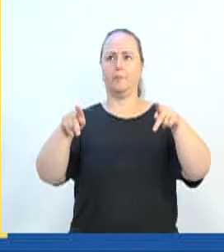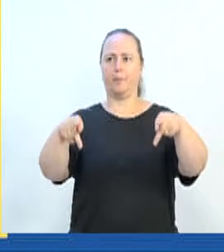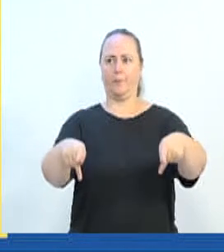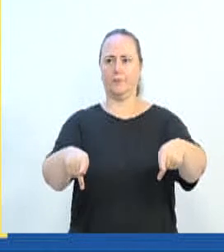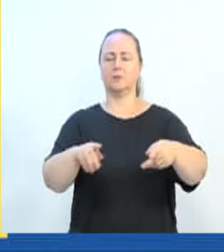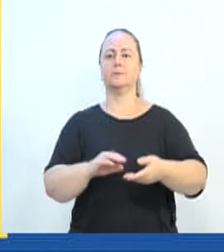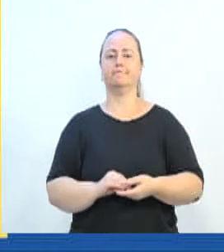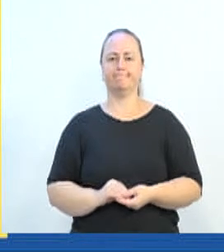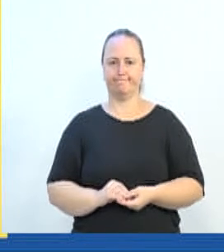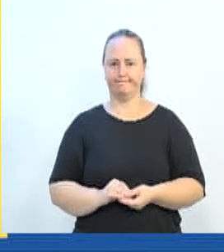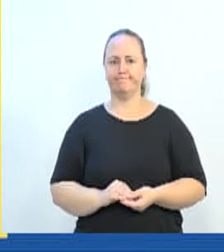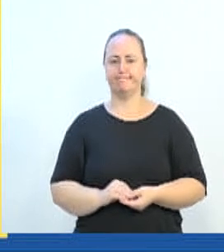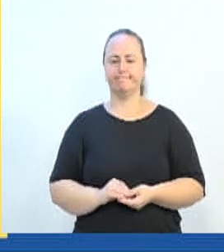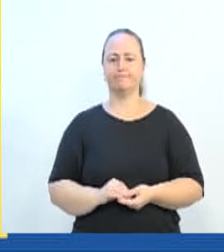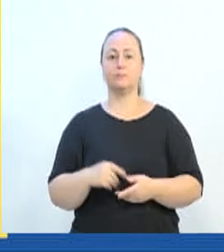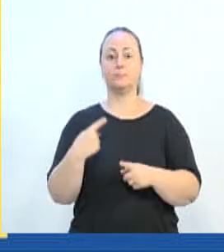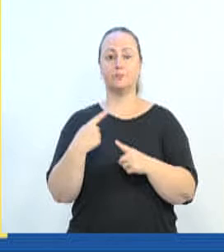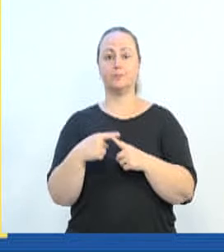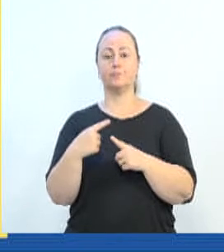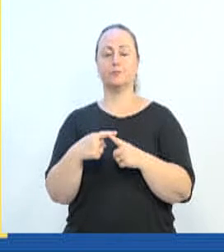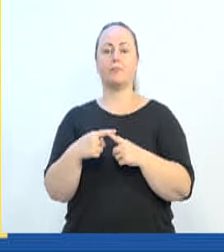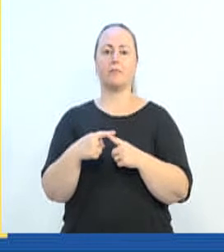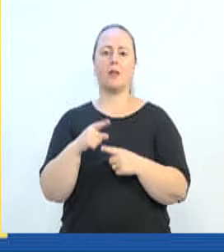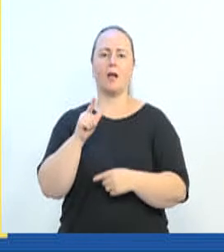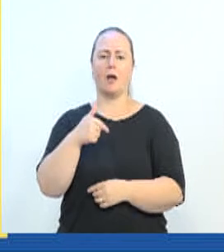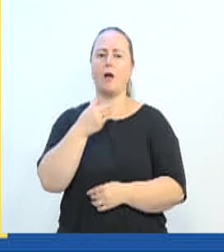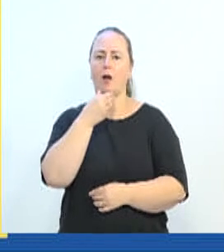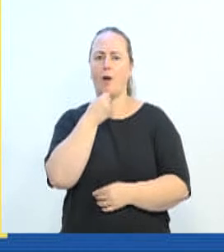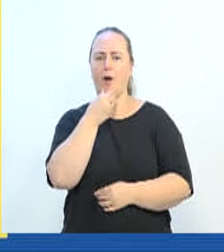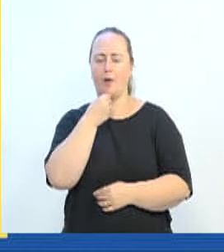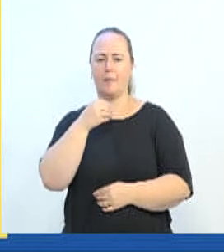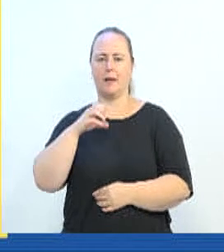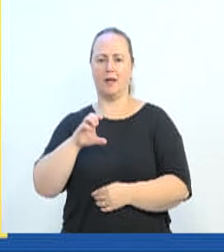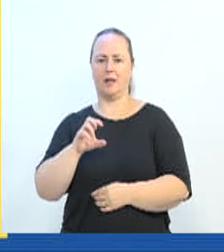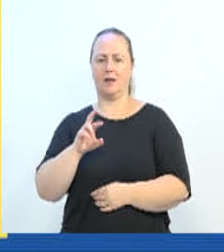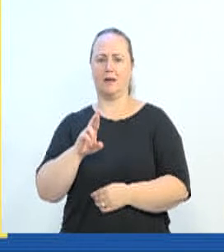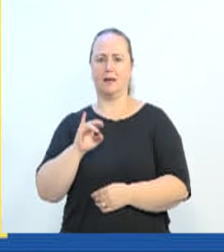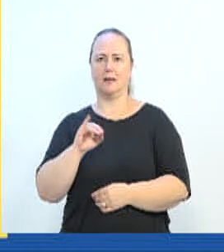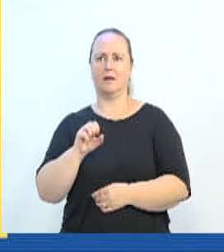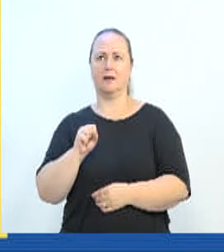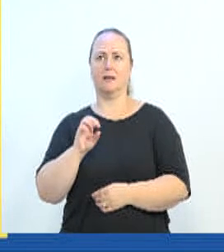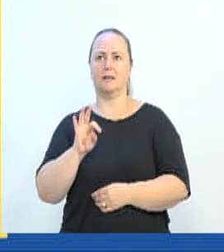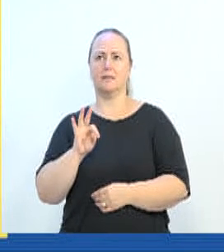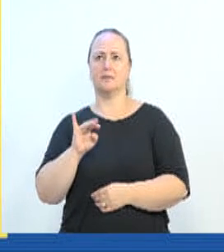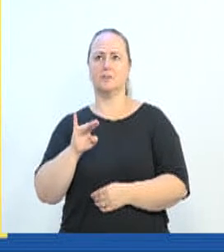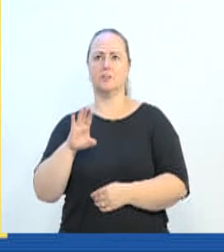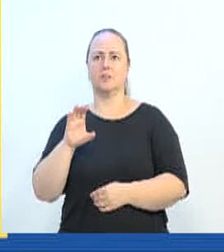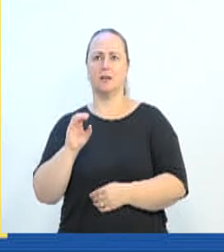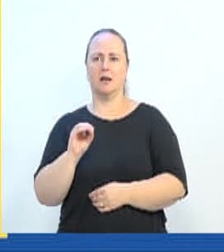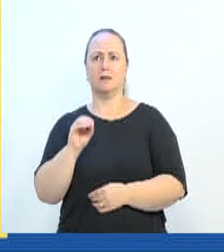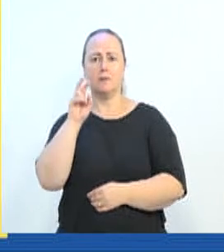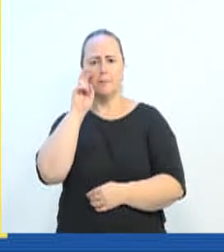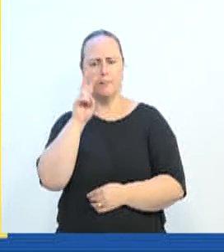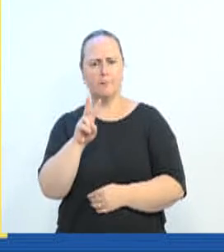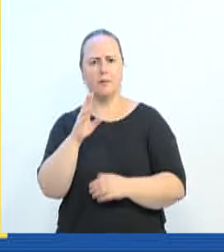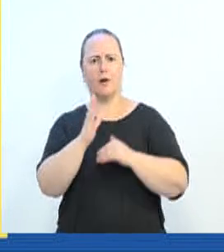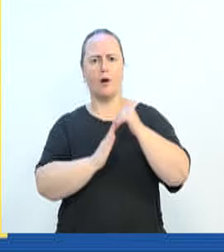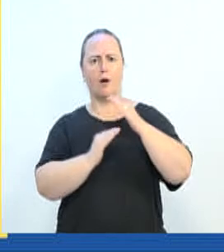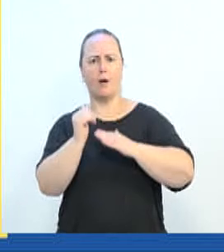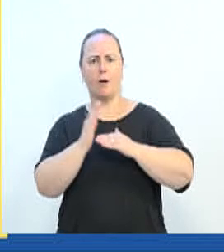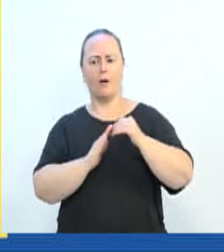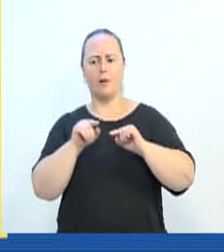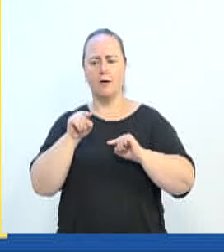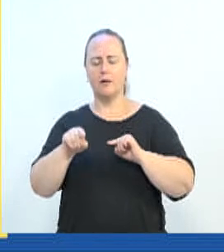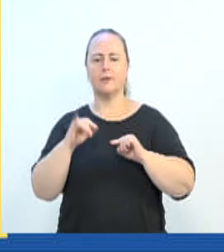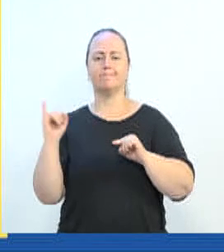solicitada pelo doutor Cristiano, que é do nosso partido, que fôssemos ali acompanhar essa obra tão importante que também está